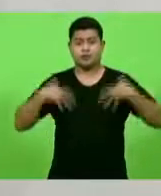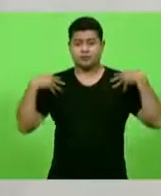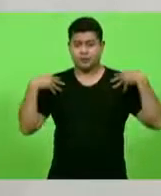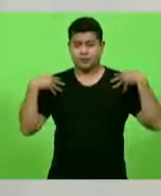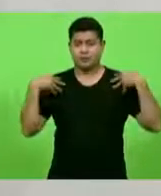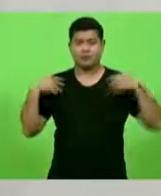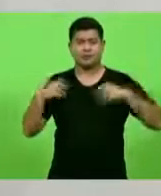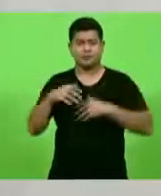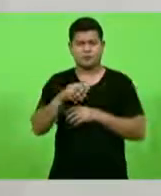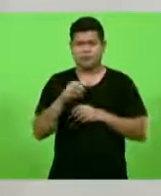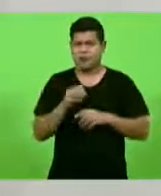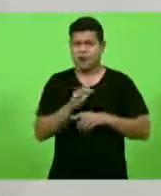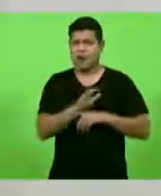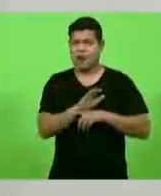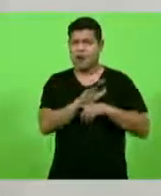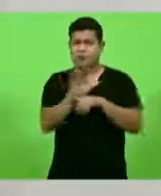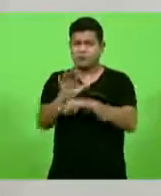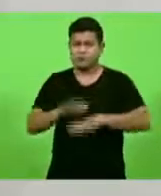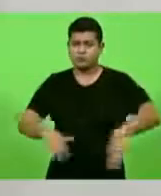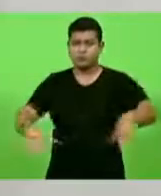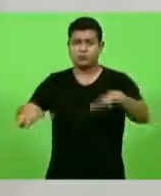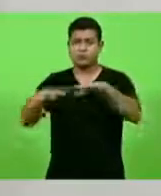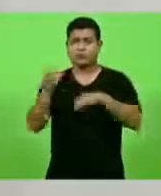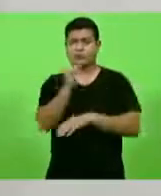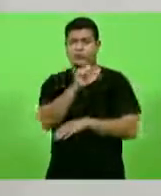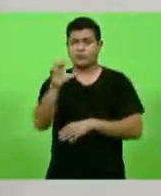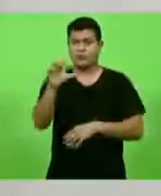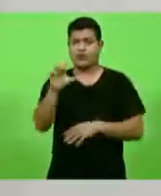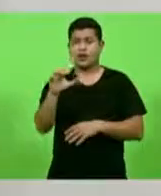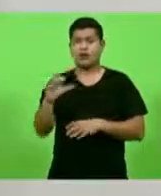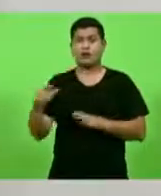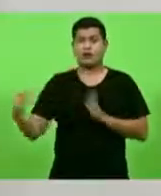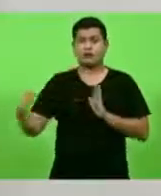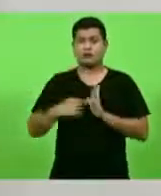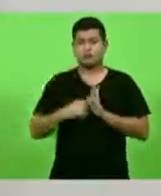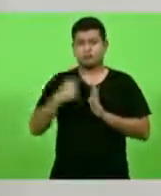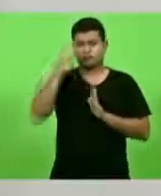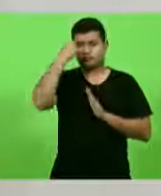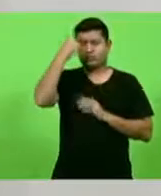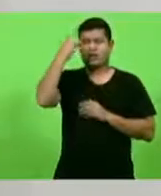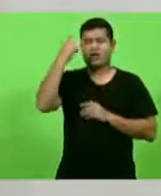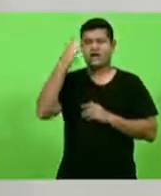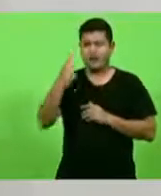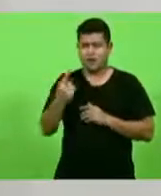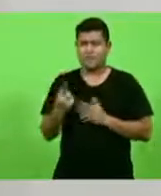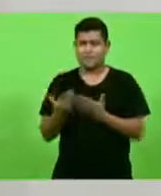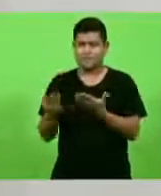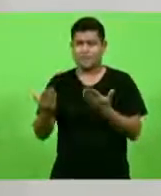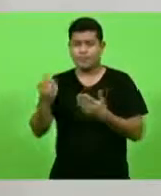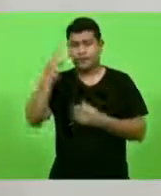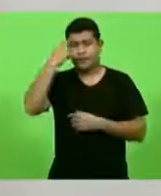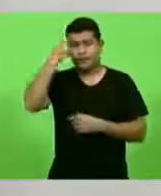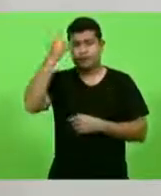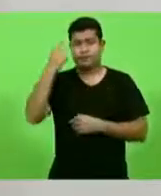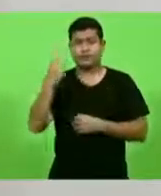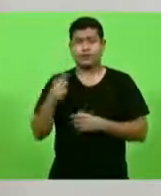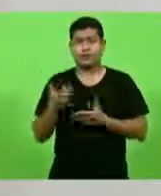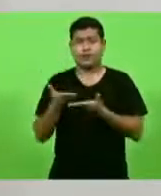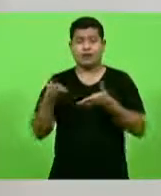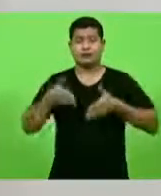toque a mente e a alma de mais e mais pessoas. Para isso, ao celebrarmos o bicentenário do seu nascimento,